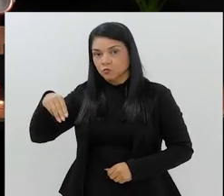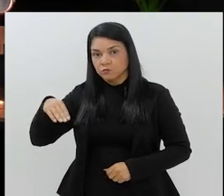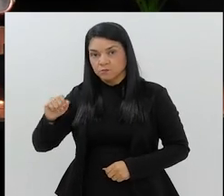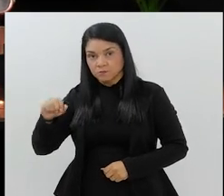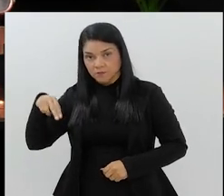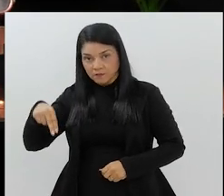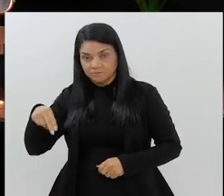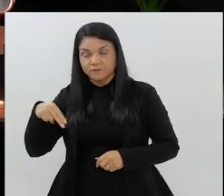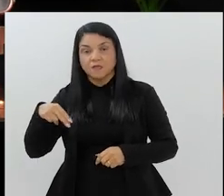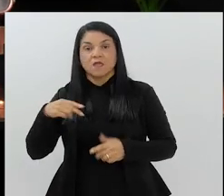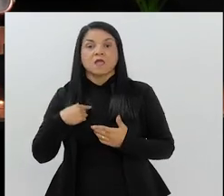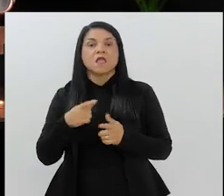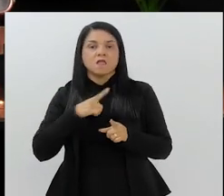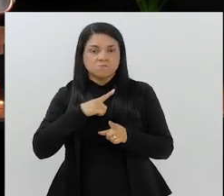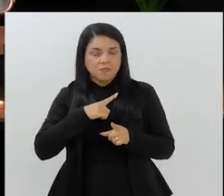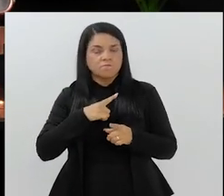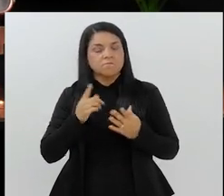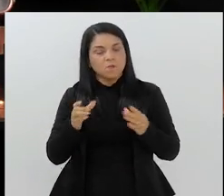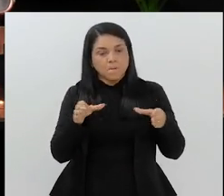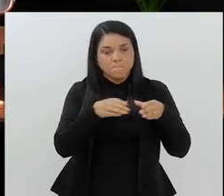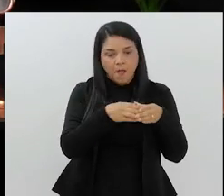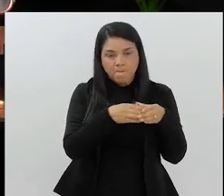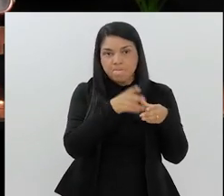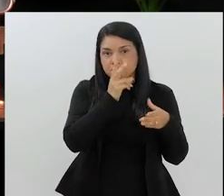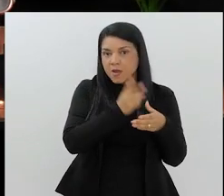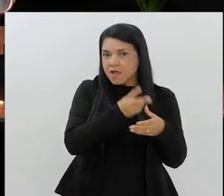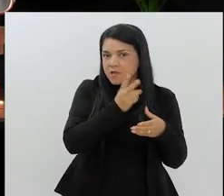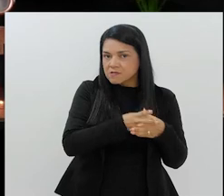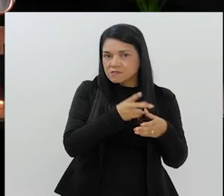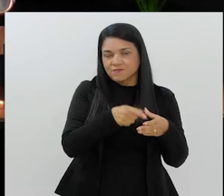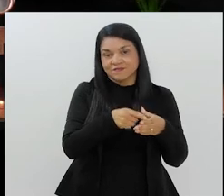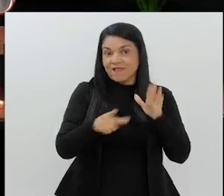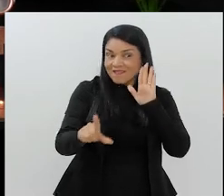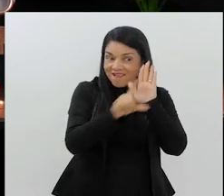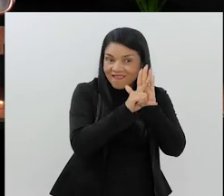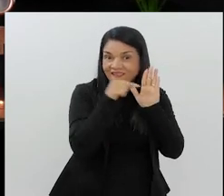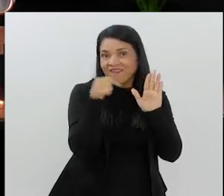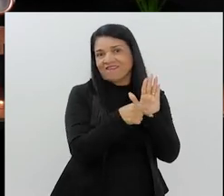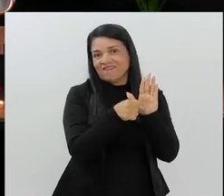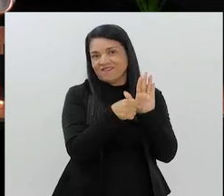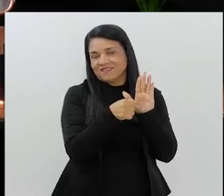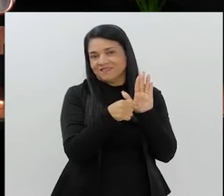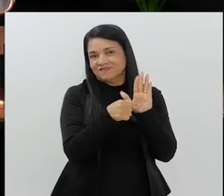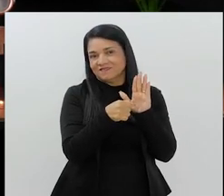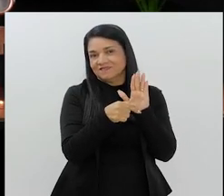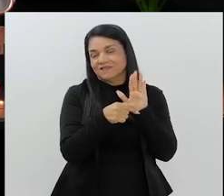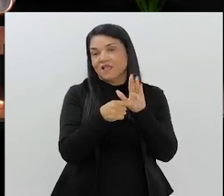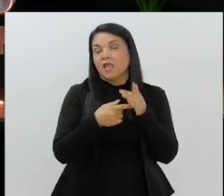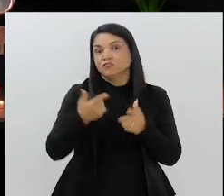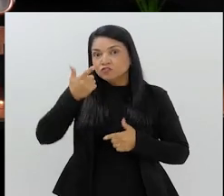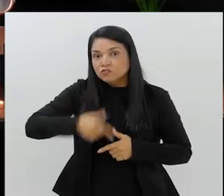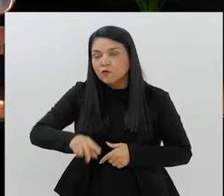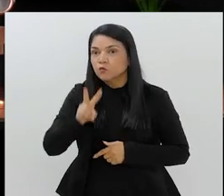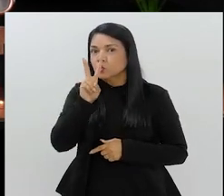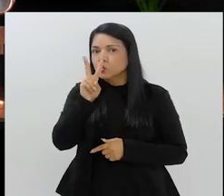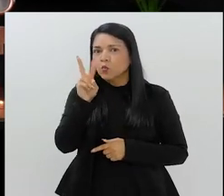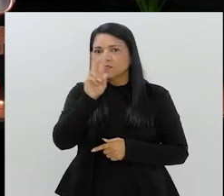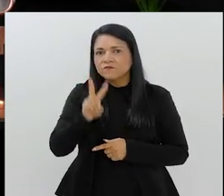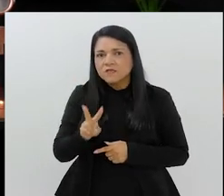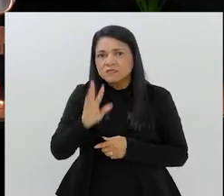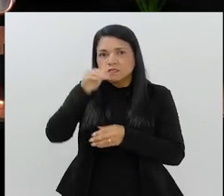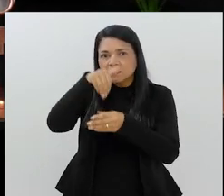eleição. Ele não era o presidente, mas ele concorreu na mesma chapa do Nuzman. Está lá na lei. E aí, ele foi